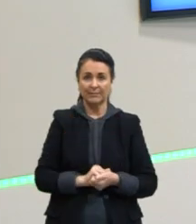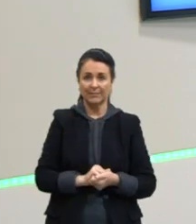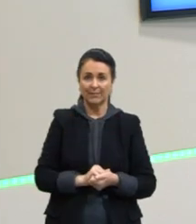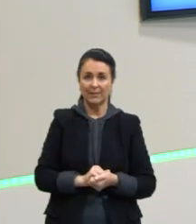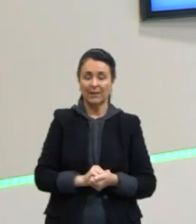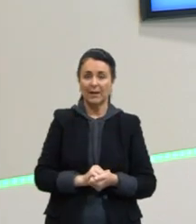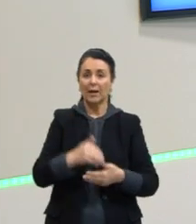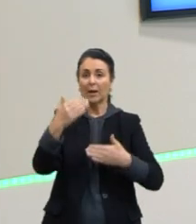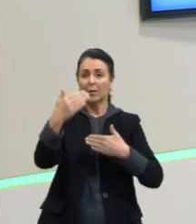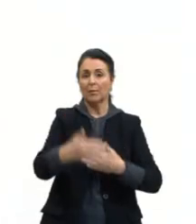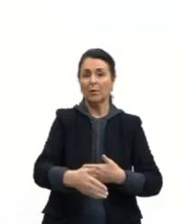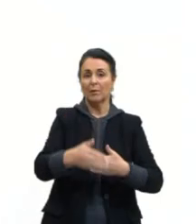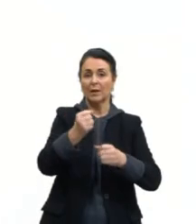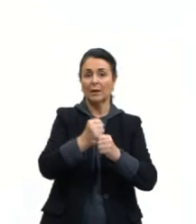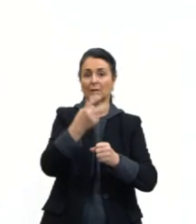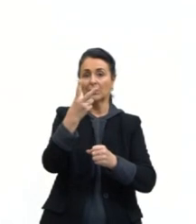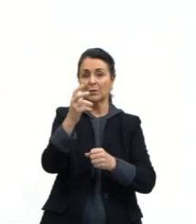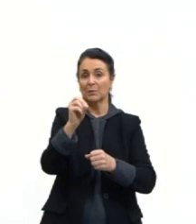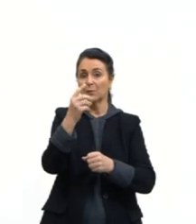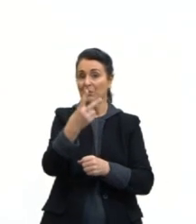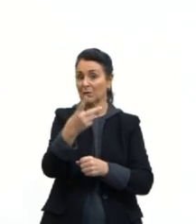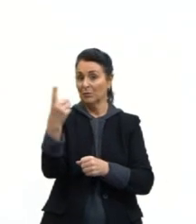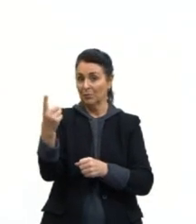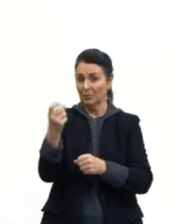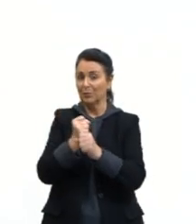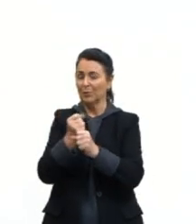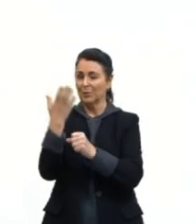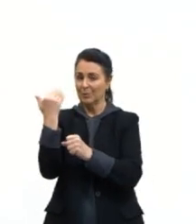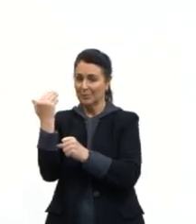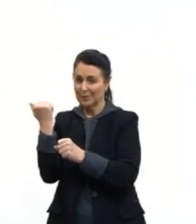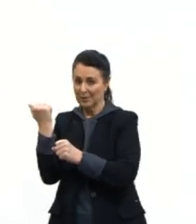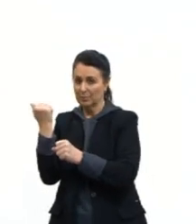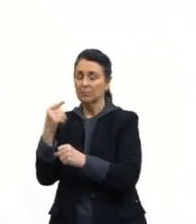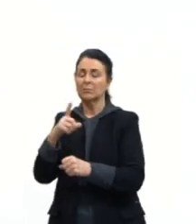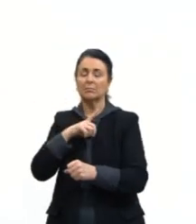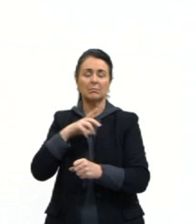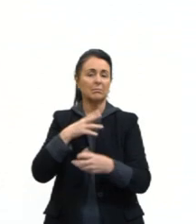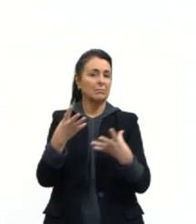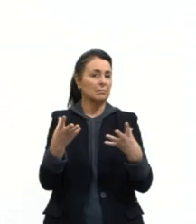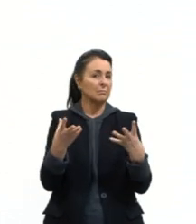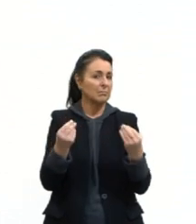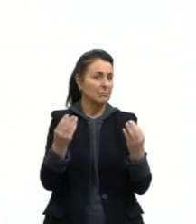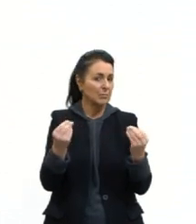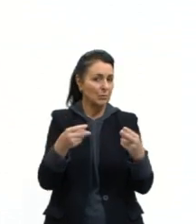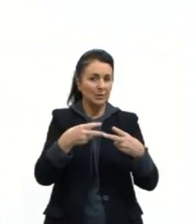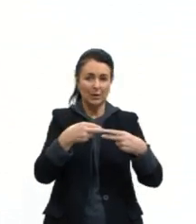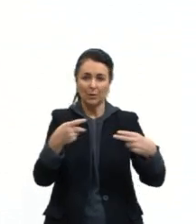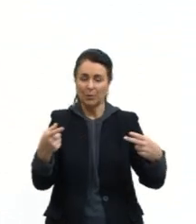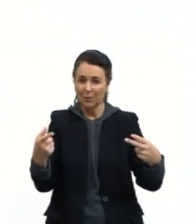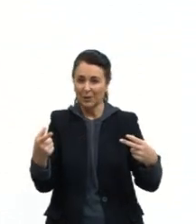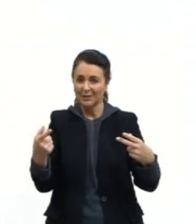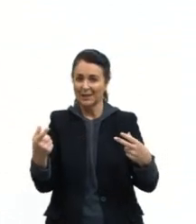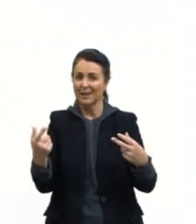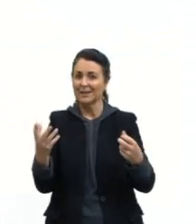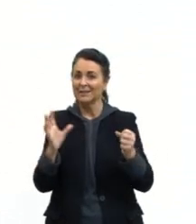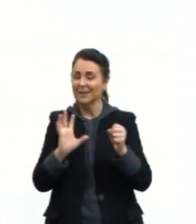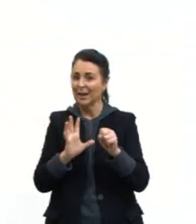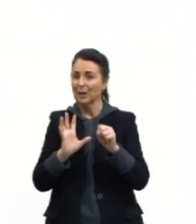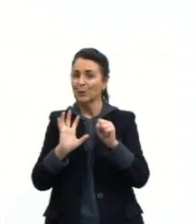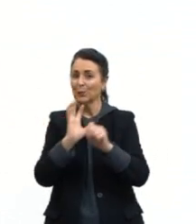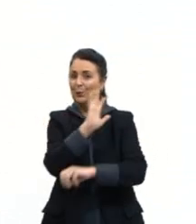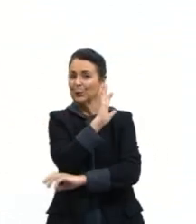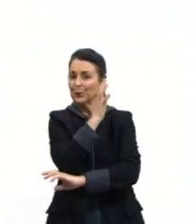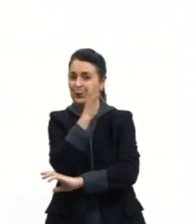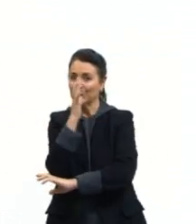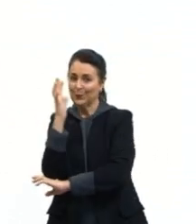ENEM de 2021, ENEM anterior, que caiu bastante do reino plant. Vamos